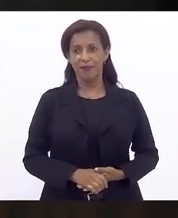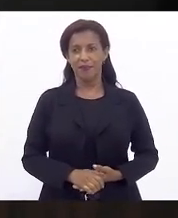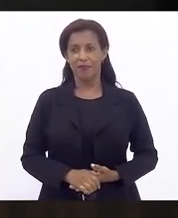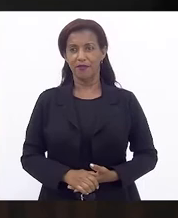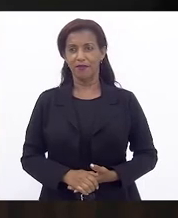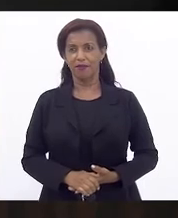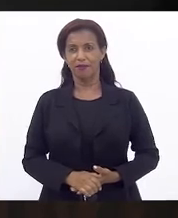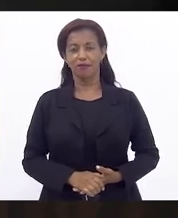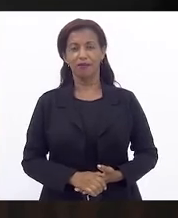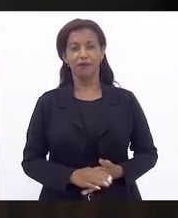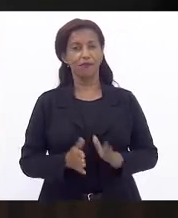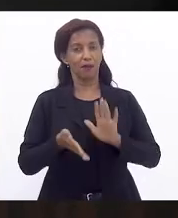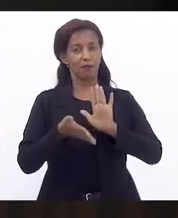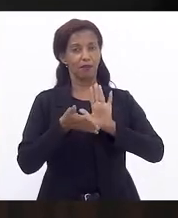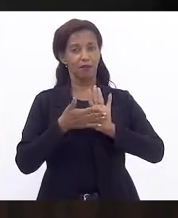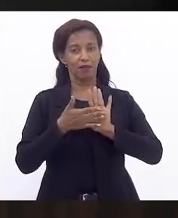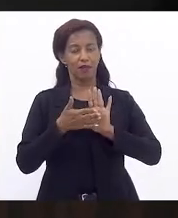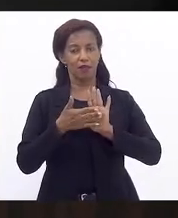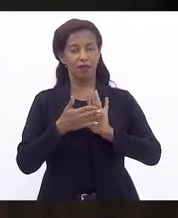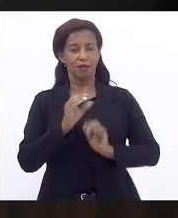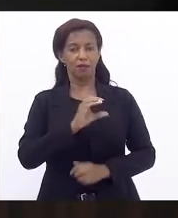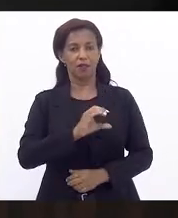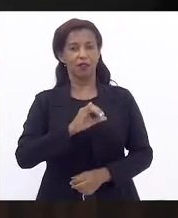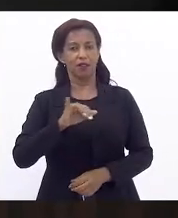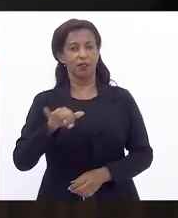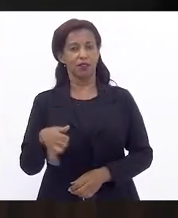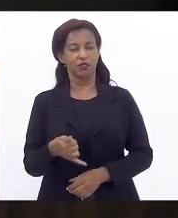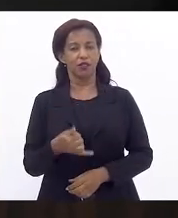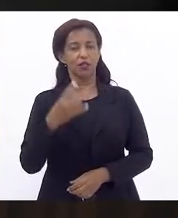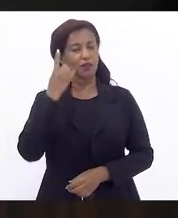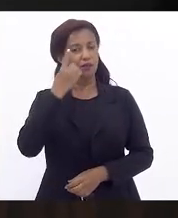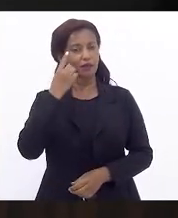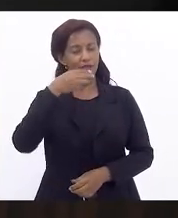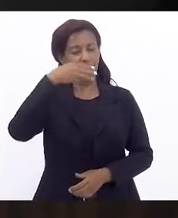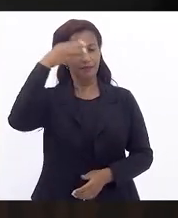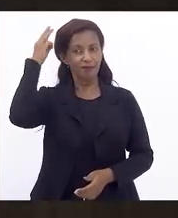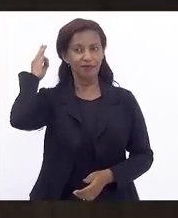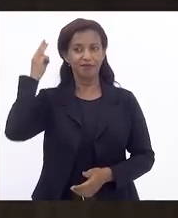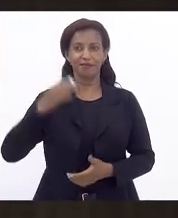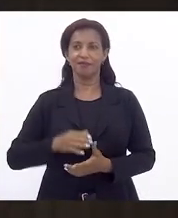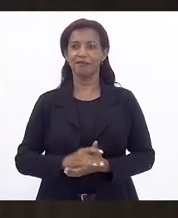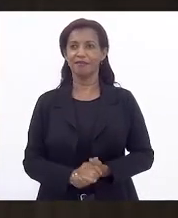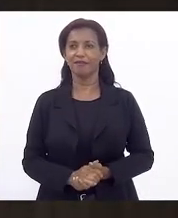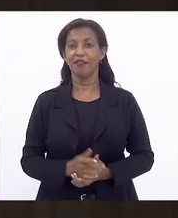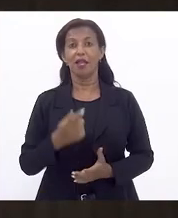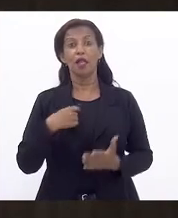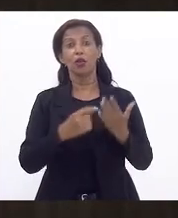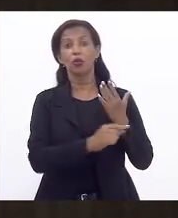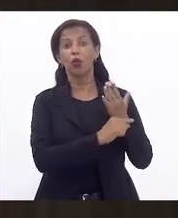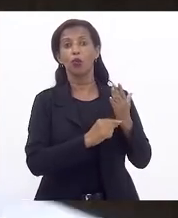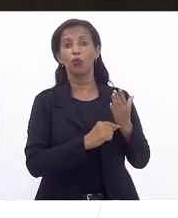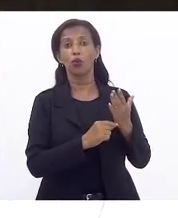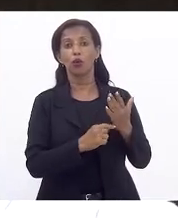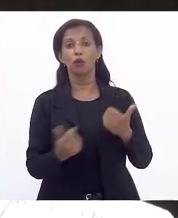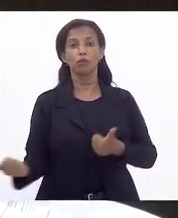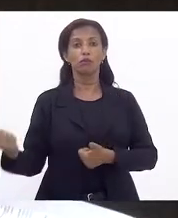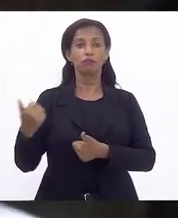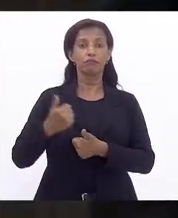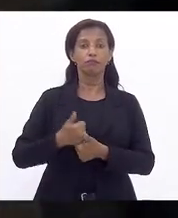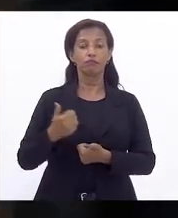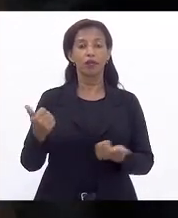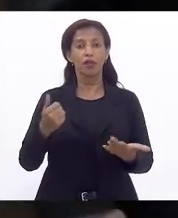Para emitir parecer pela CCJ, deputado Márcio Pacheco. Eu sou autor, presidente, eu quero designar o deputado